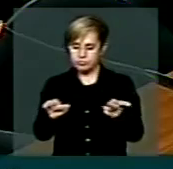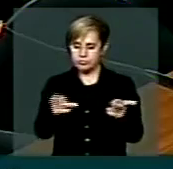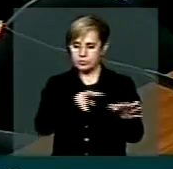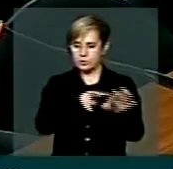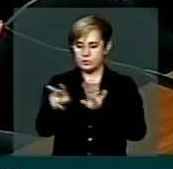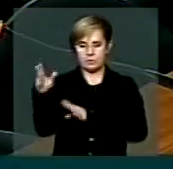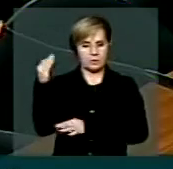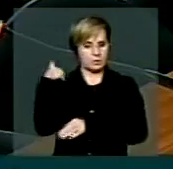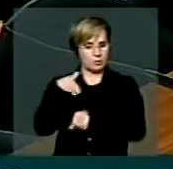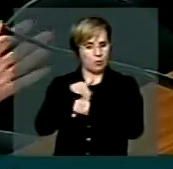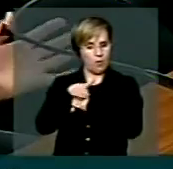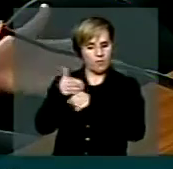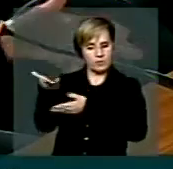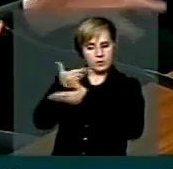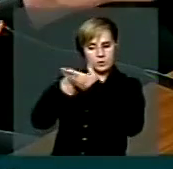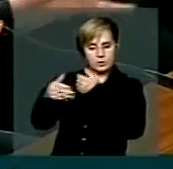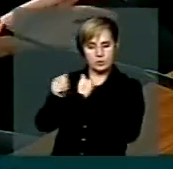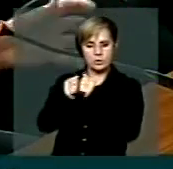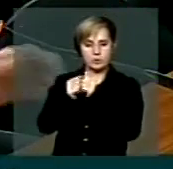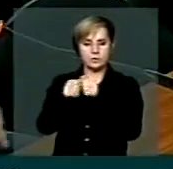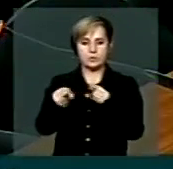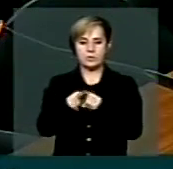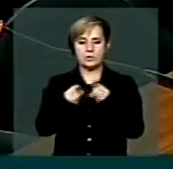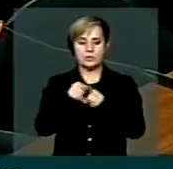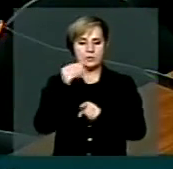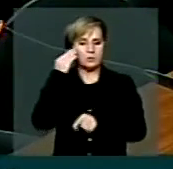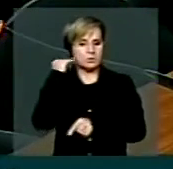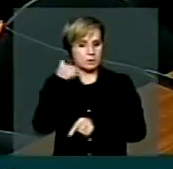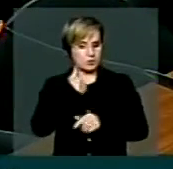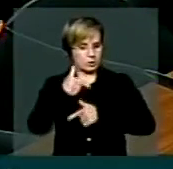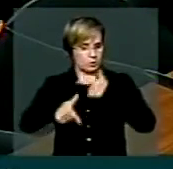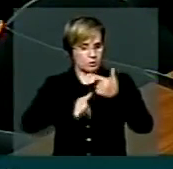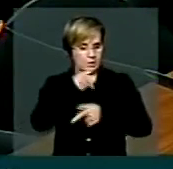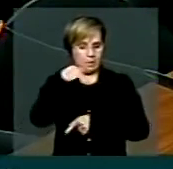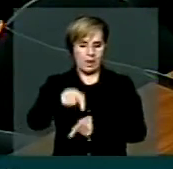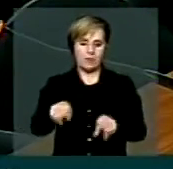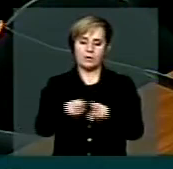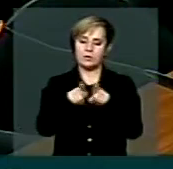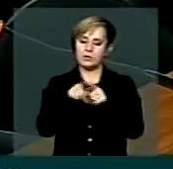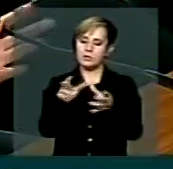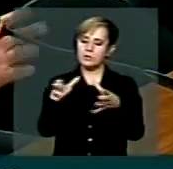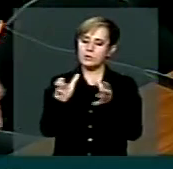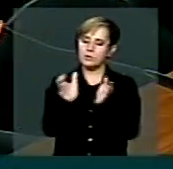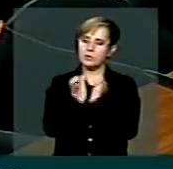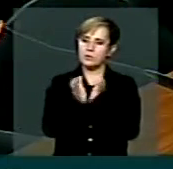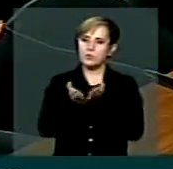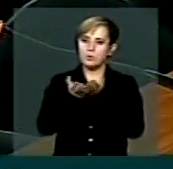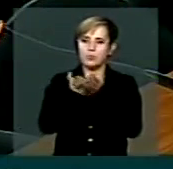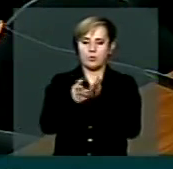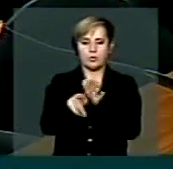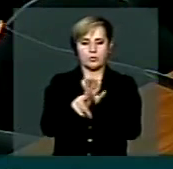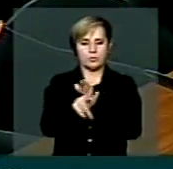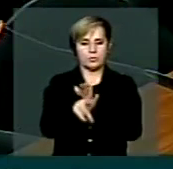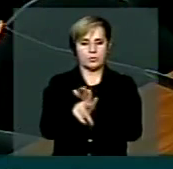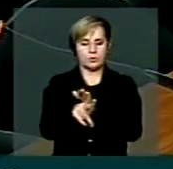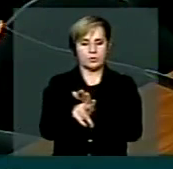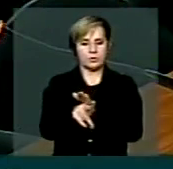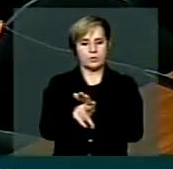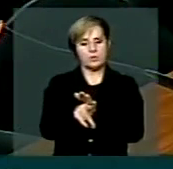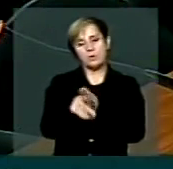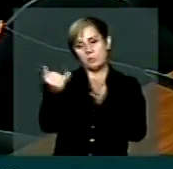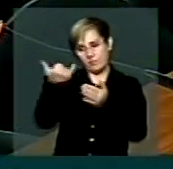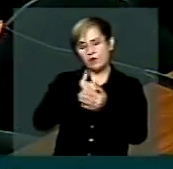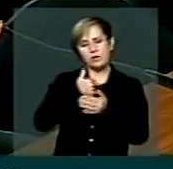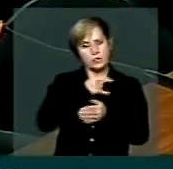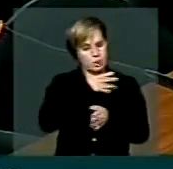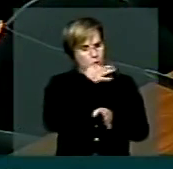e souberam aqui também, que eu atuo nessa área de portos também, disseram assim, eu tenho uma sugestão lá, para o